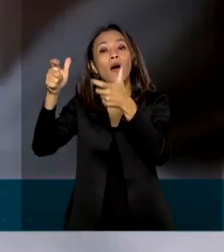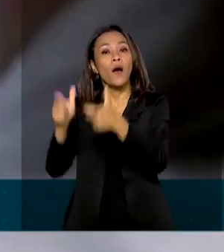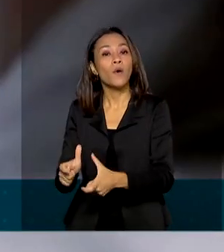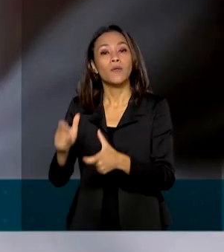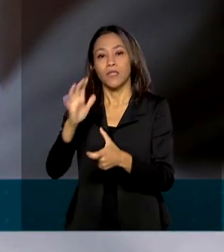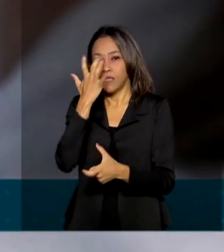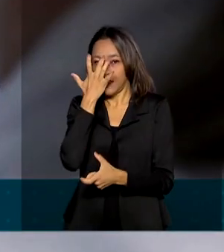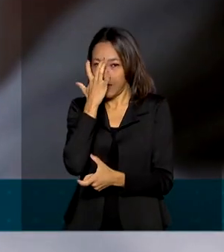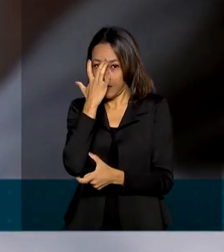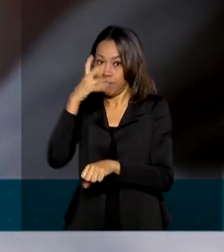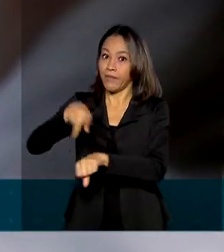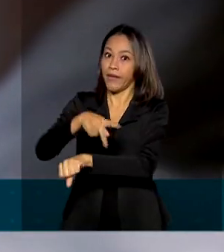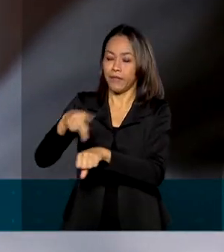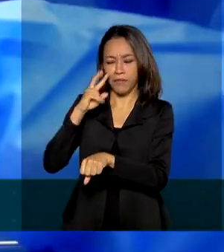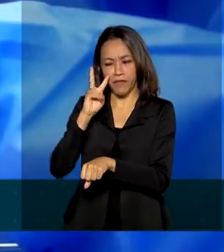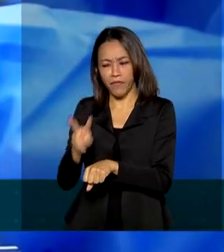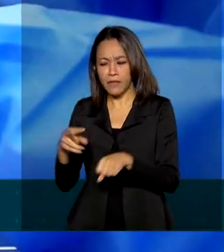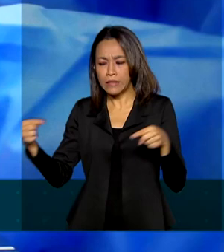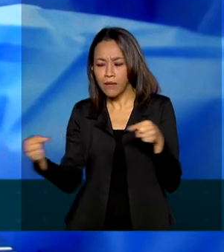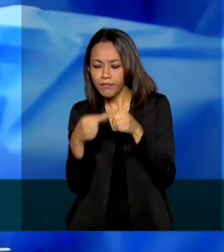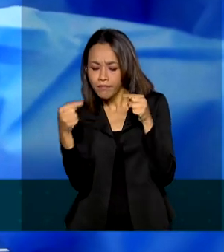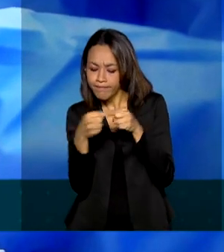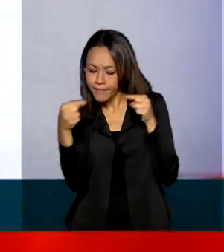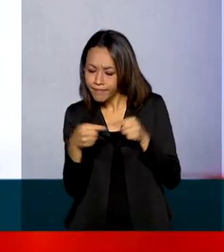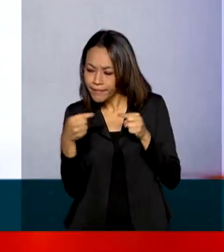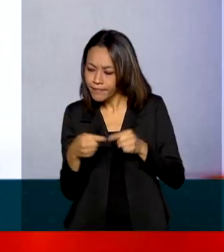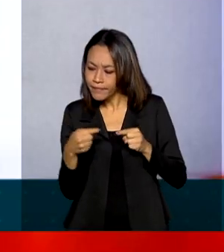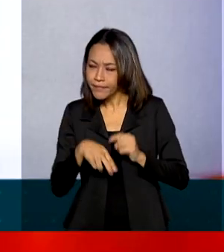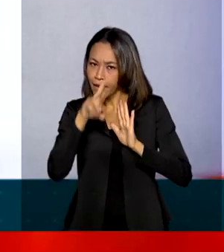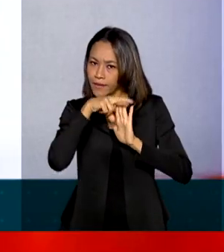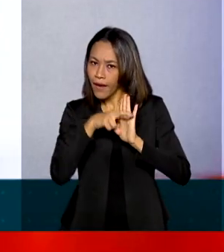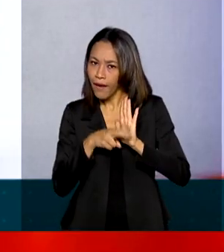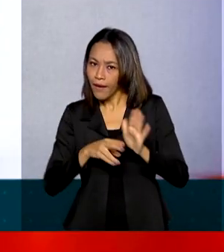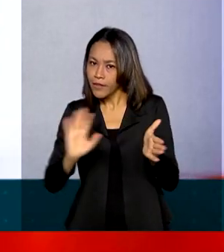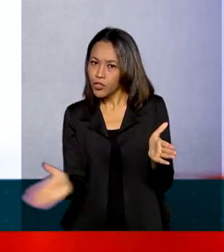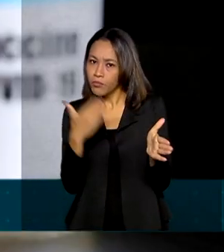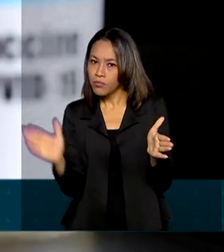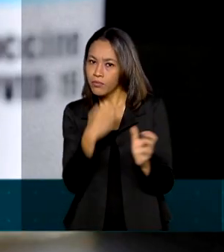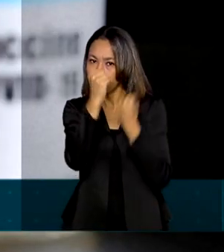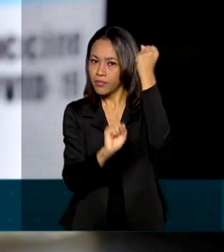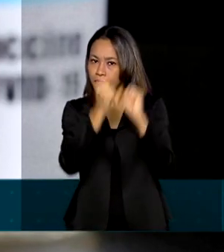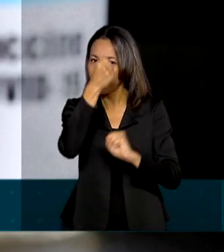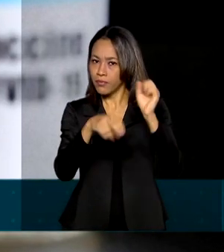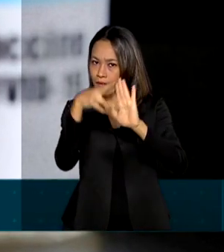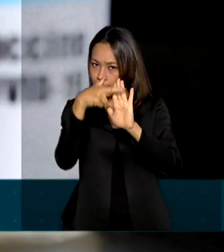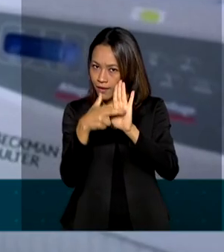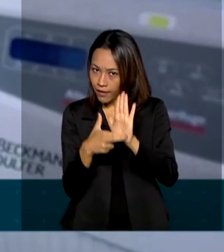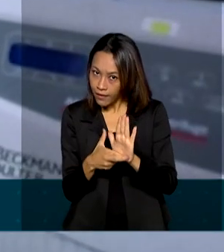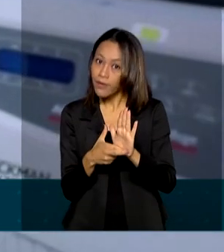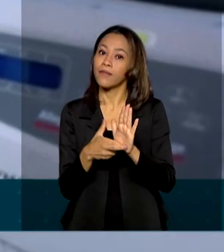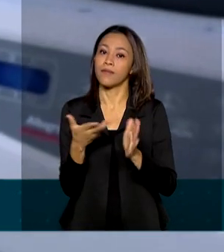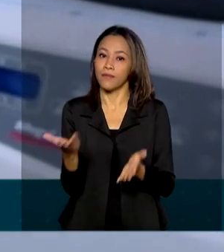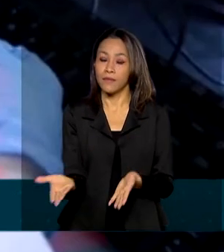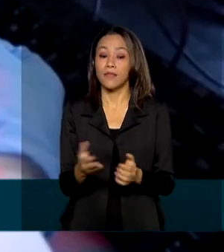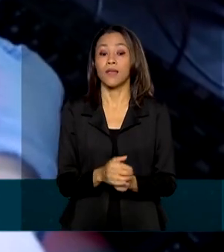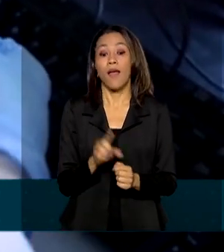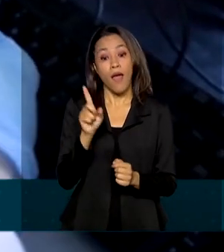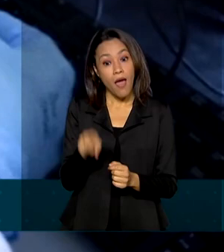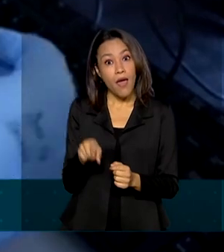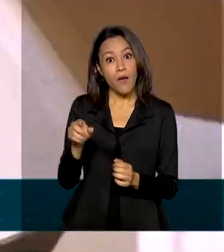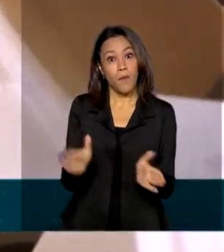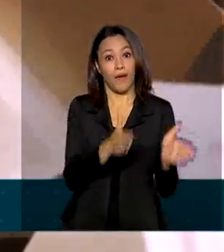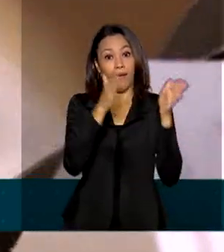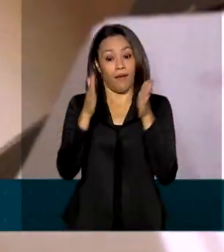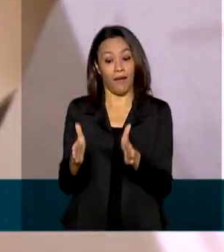Índia, para avaliar os padrões de boas práticas de produção, tanto do insumo farmacêutico quanto das vacinas. Esta é uma das